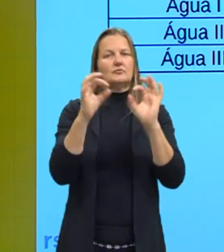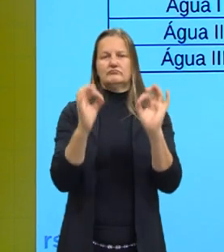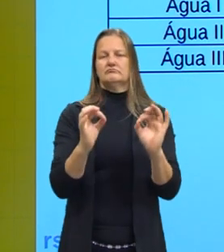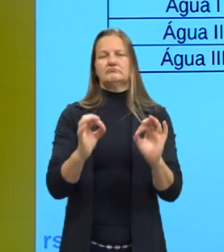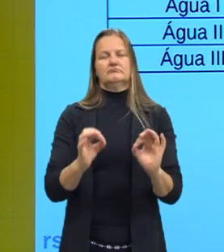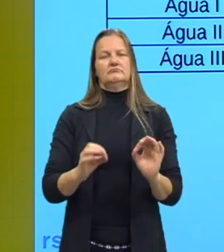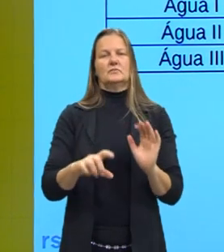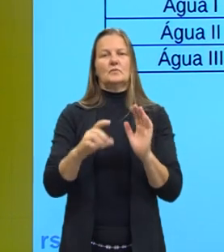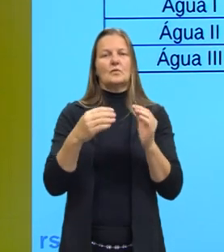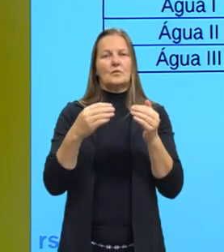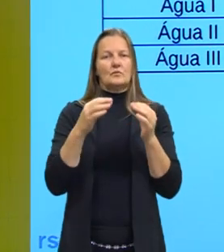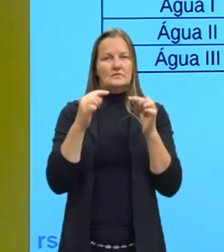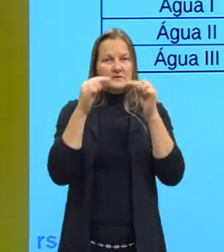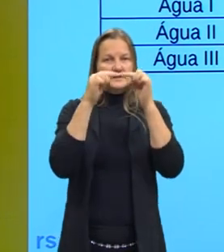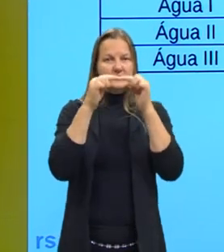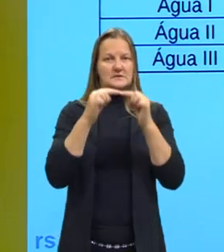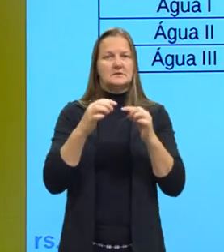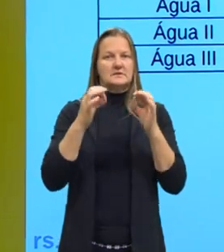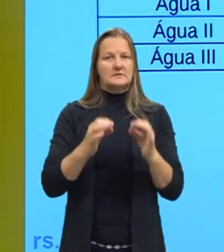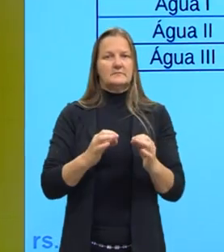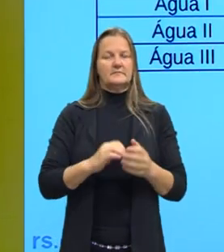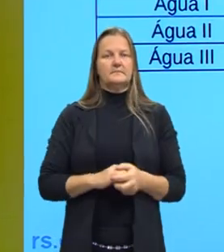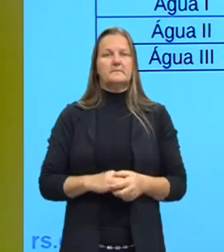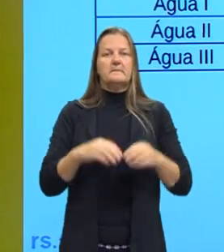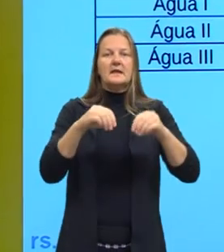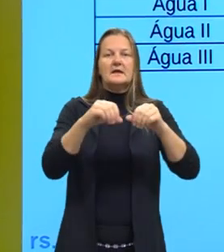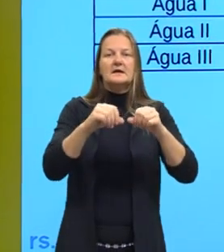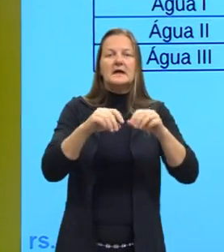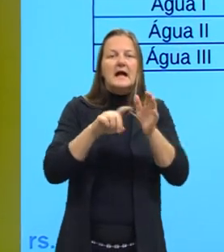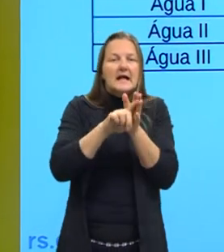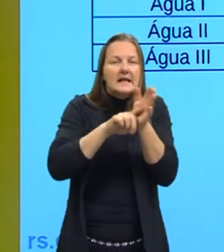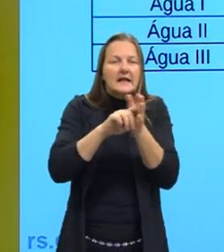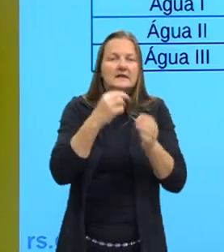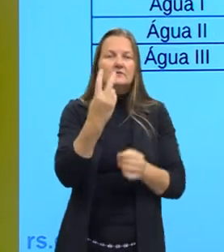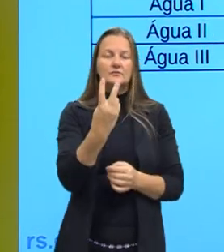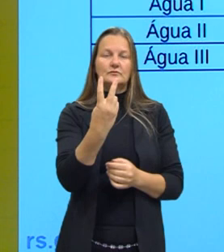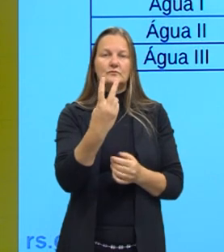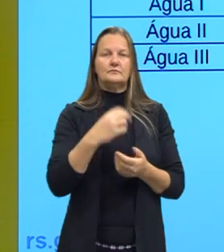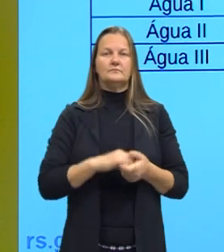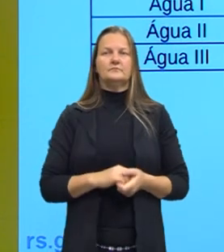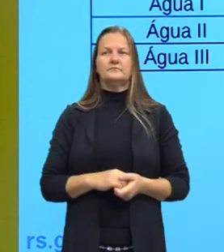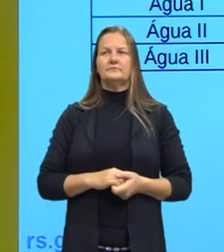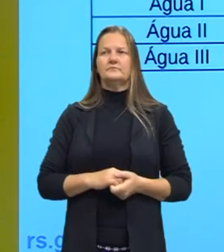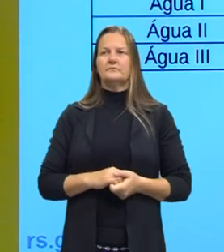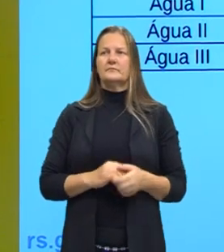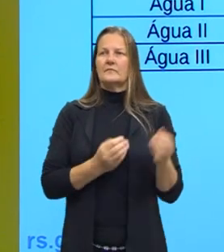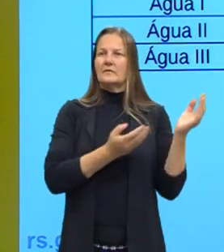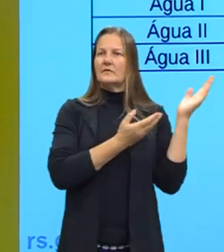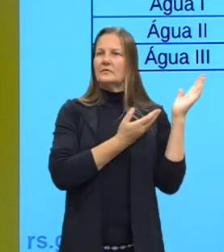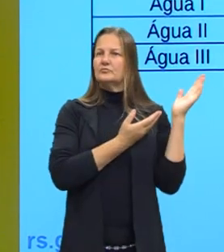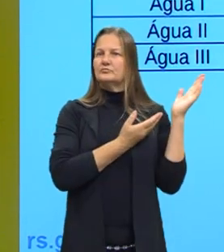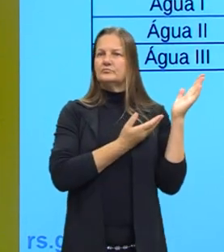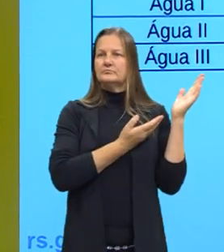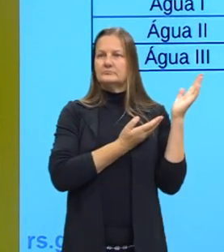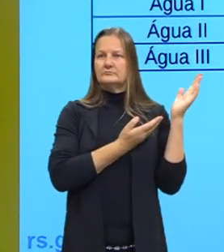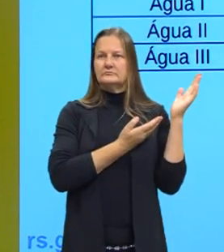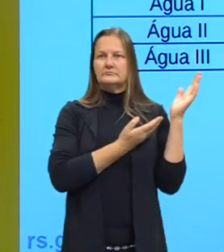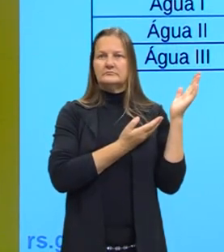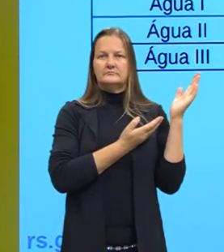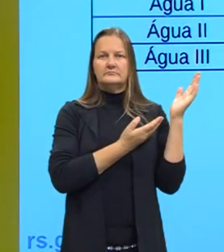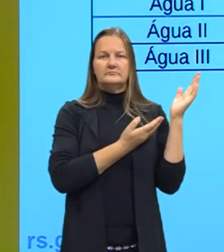do que a legislação permite. O solo 2 tem 2 vezes 10⁻², então é